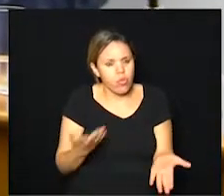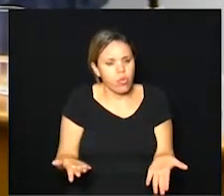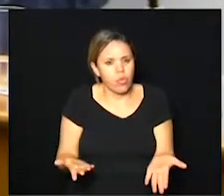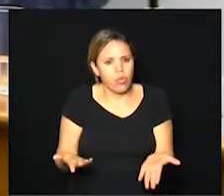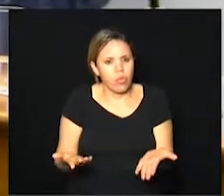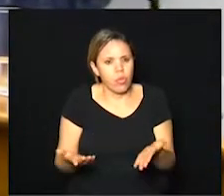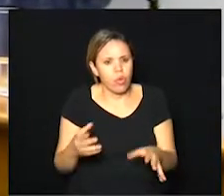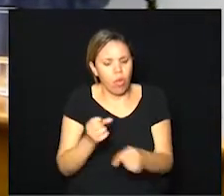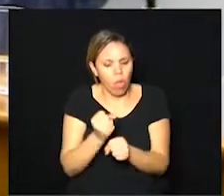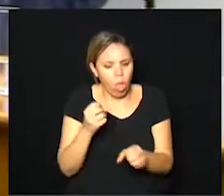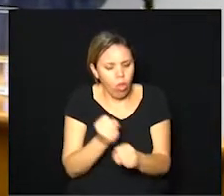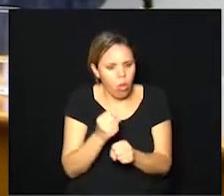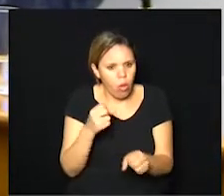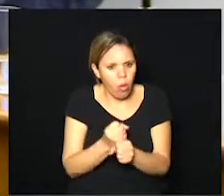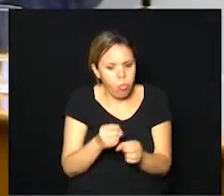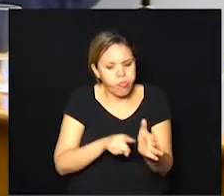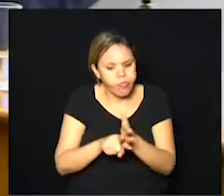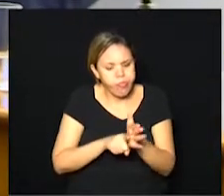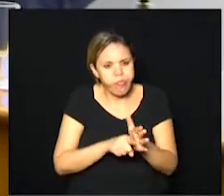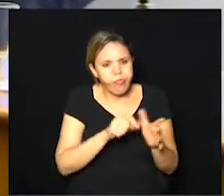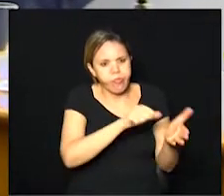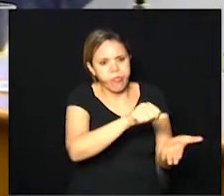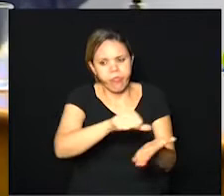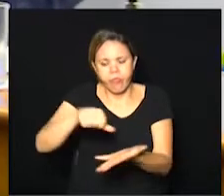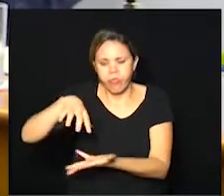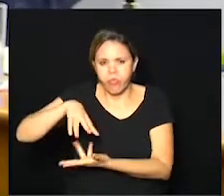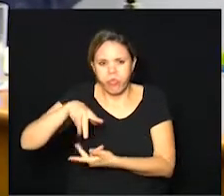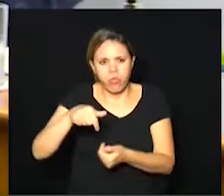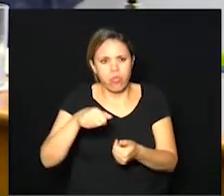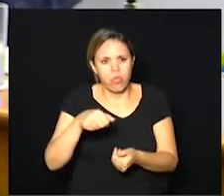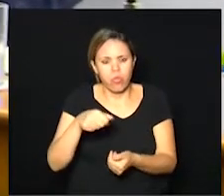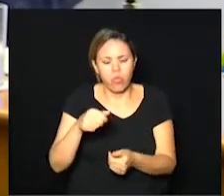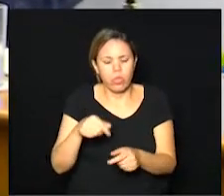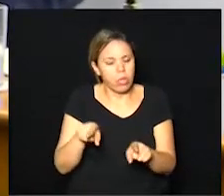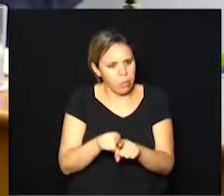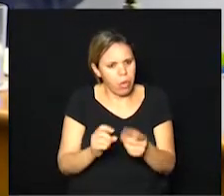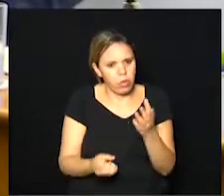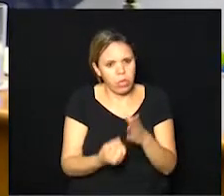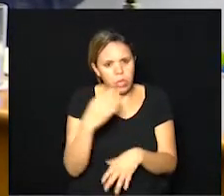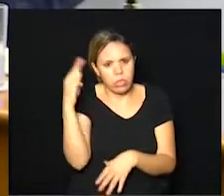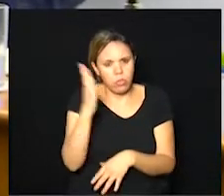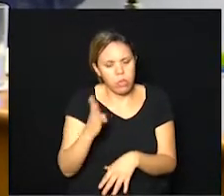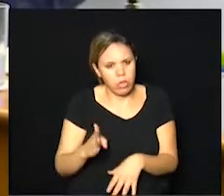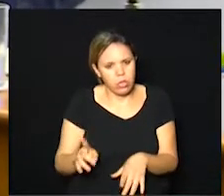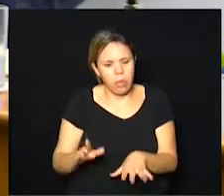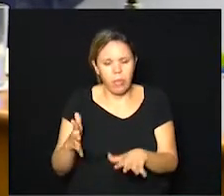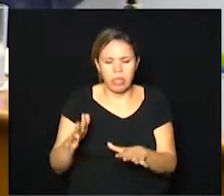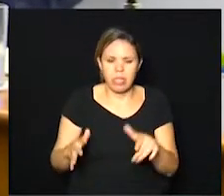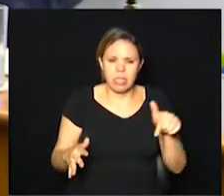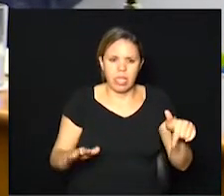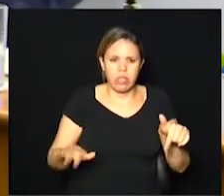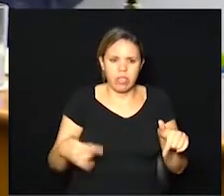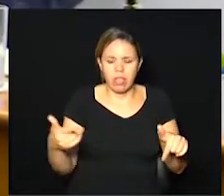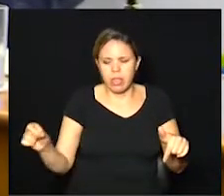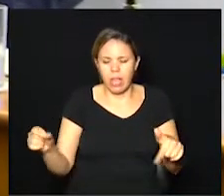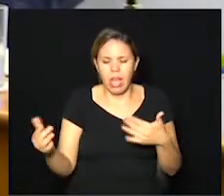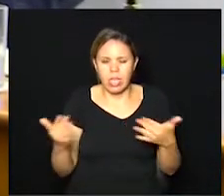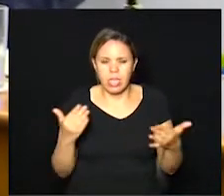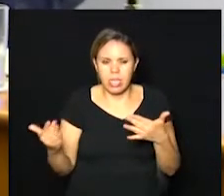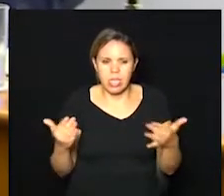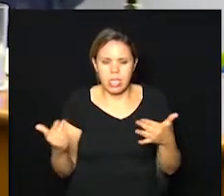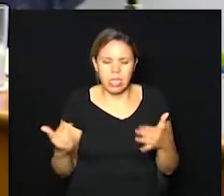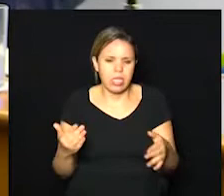a subnotificação em vários locais do mundo inclusive no Brasil é sempre colocado entre 7 e 10 vezes